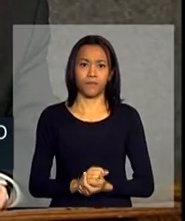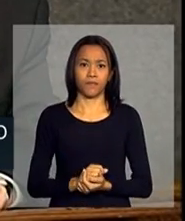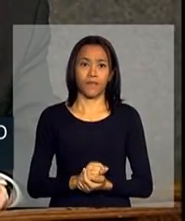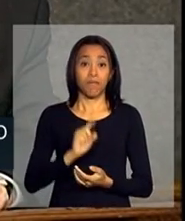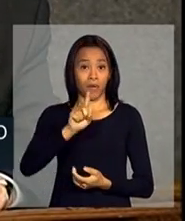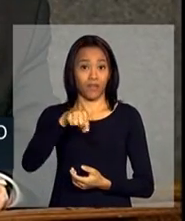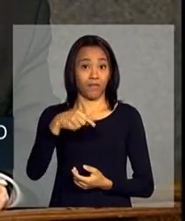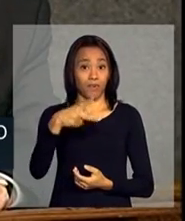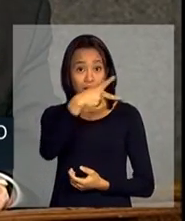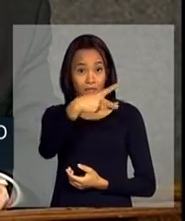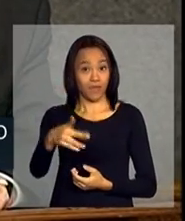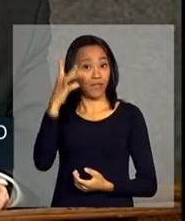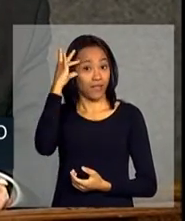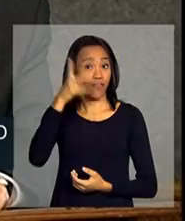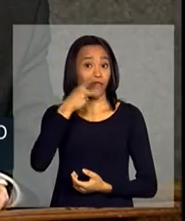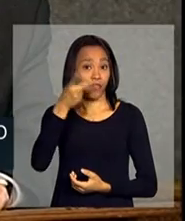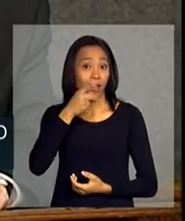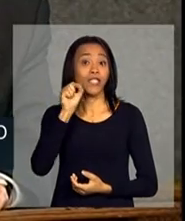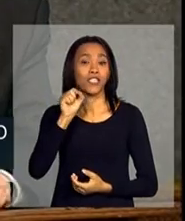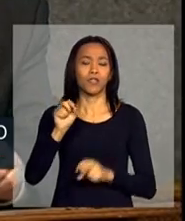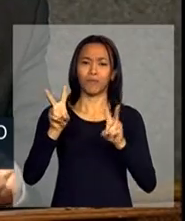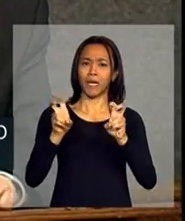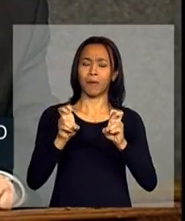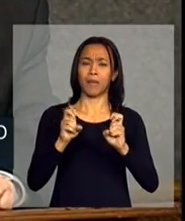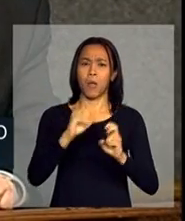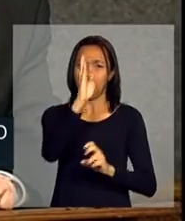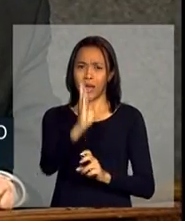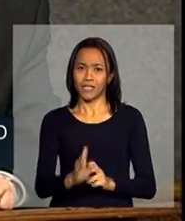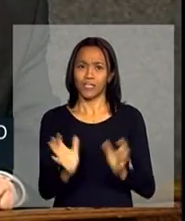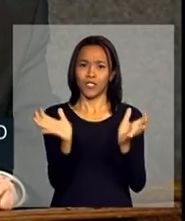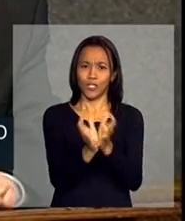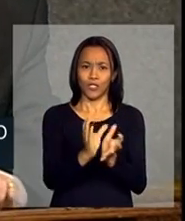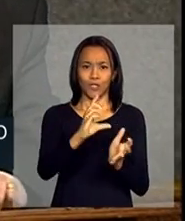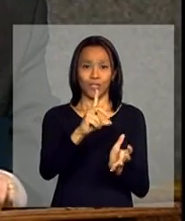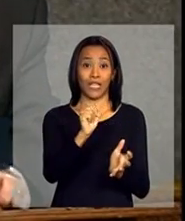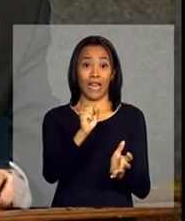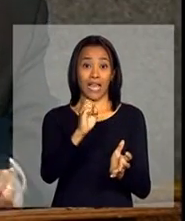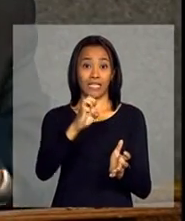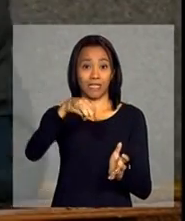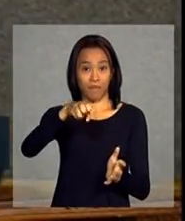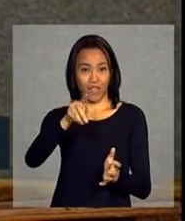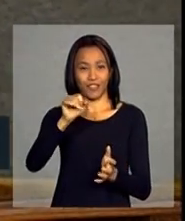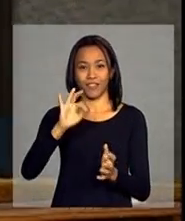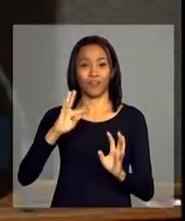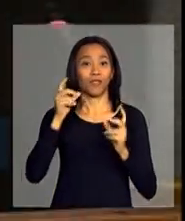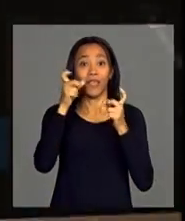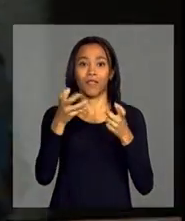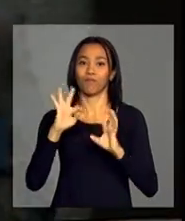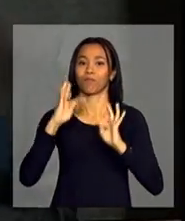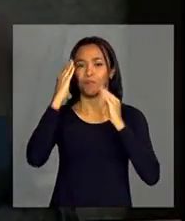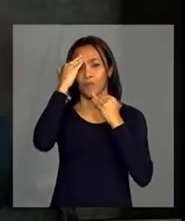presidenta fala um Brasil de classe média. Nós aspiramos a um mundo de classe média. Muito obrigado.